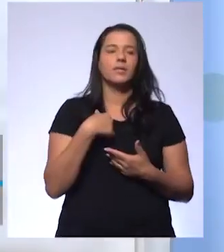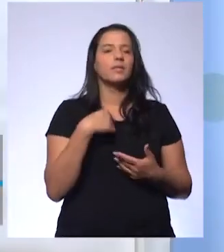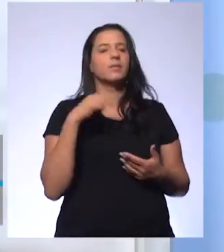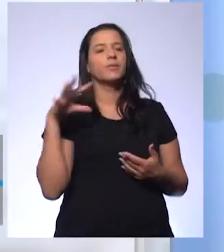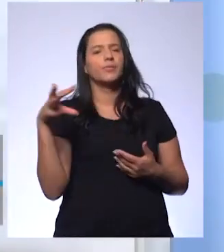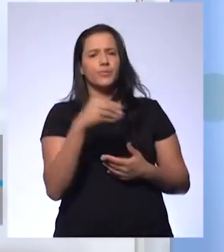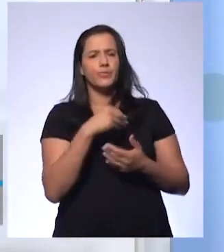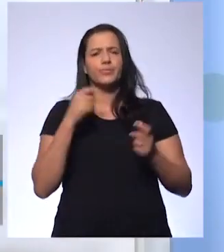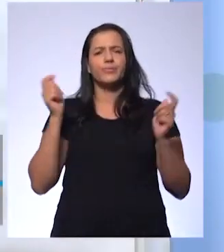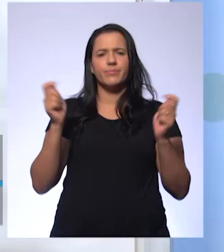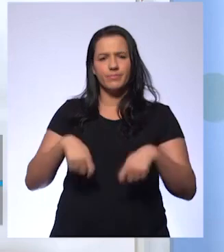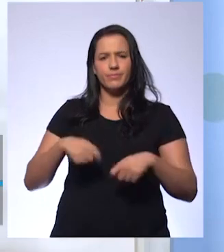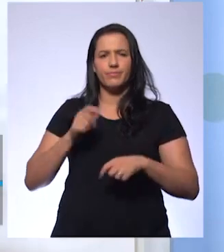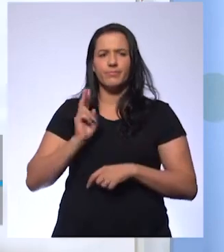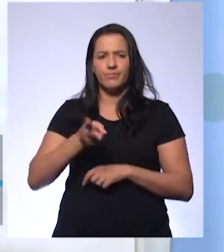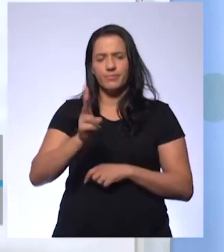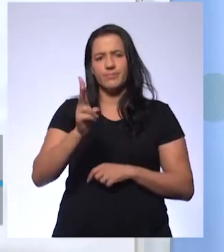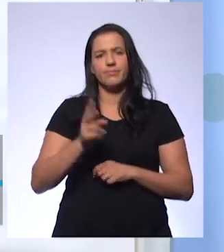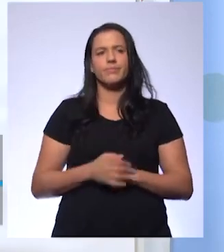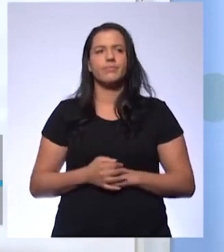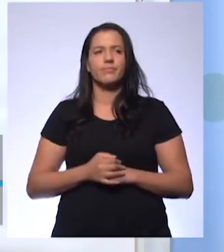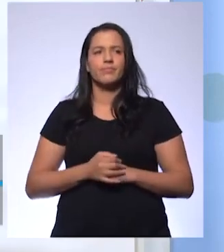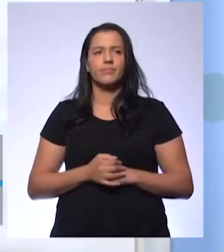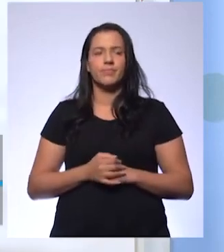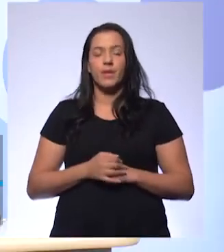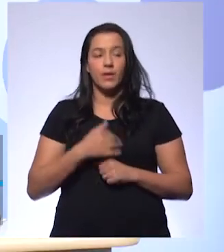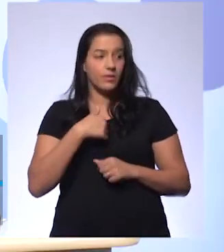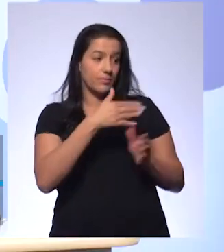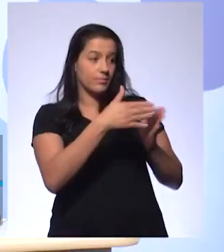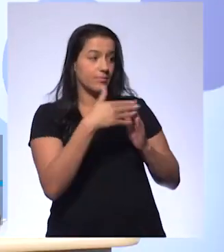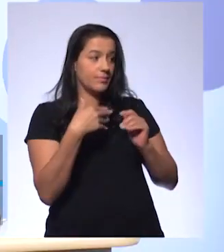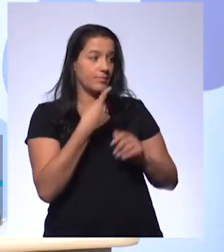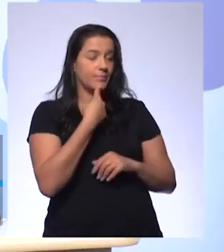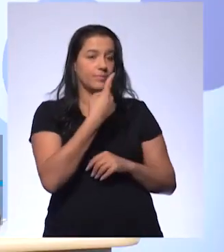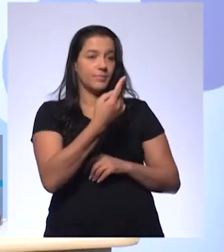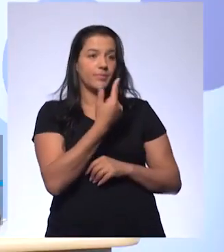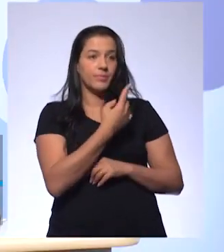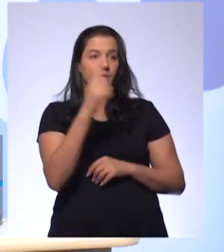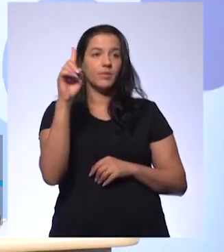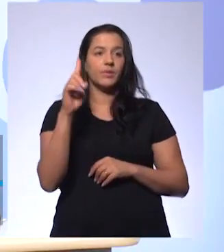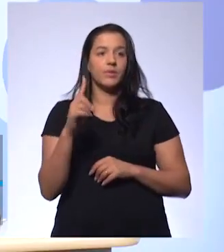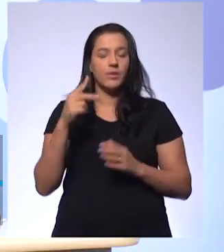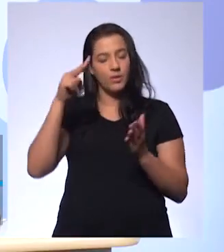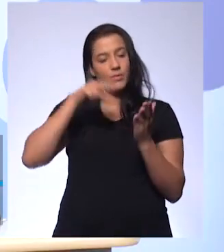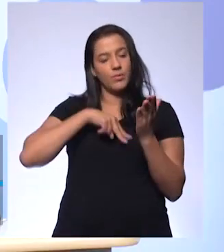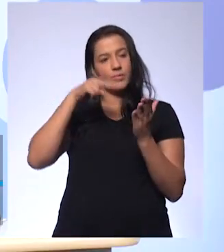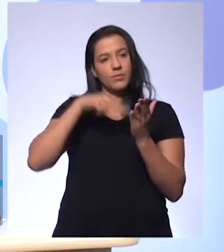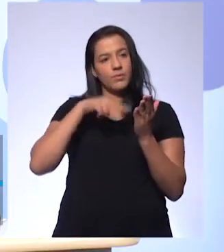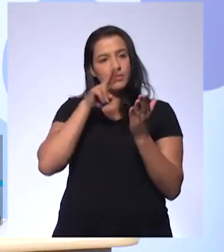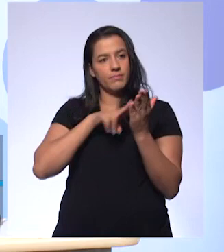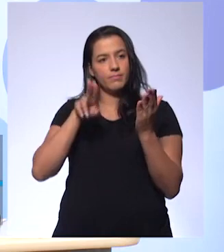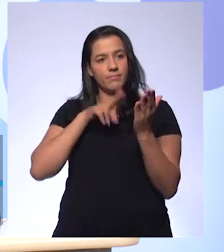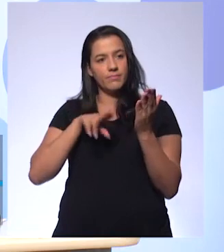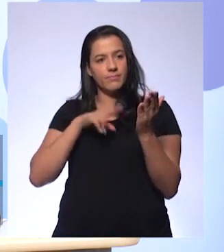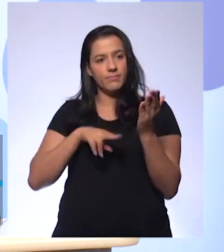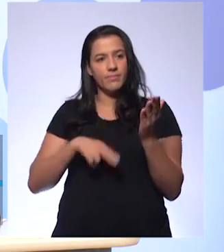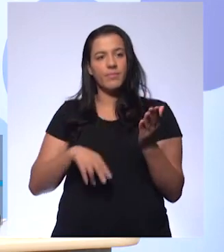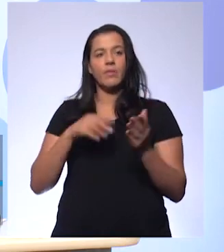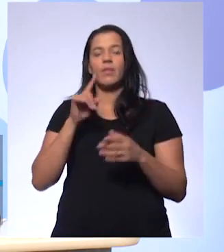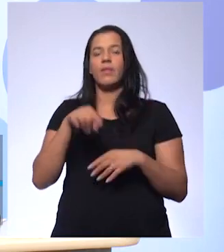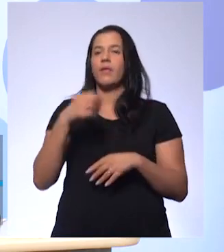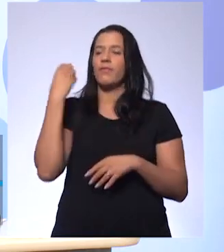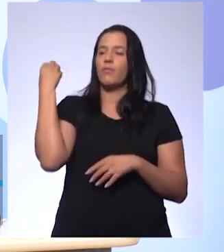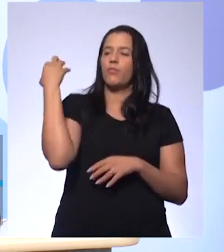E no dia que eu passar vergonha, vocês também dão risada. Não tem problema. Posso só colocar uma coisinha aqui? Eu li aqui em vários. Em vários tem essa coisa do